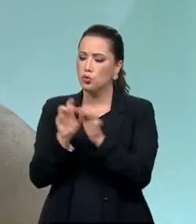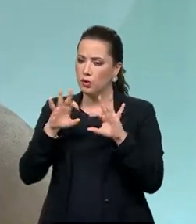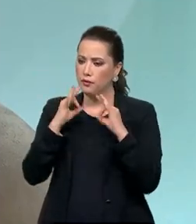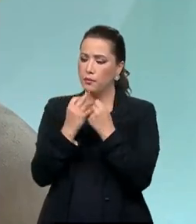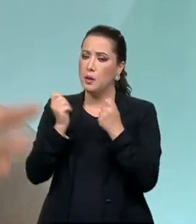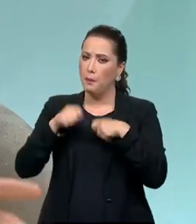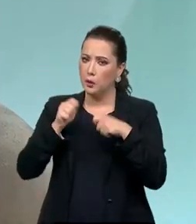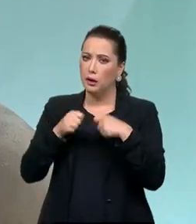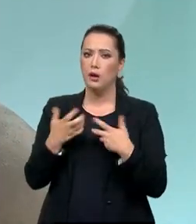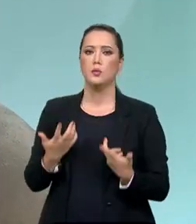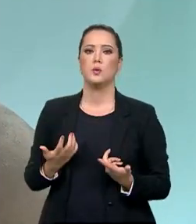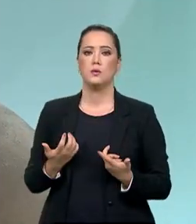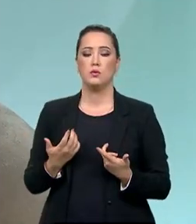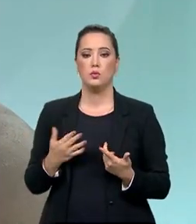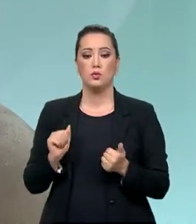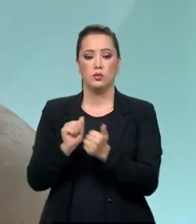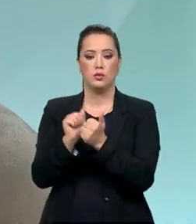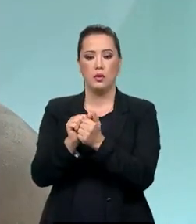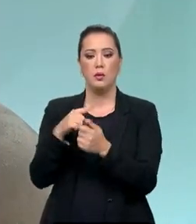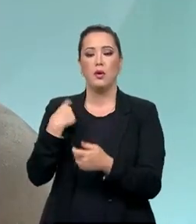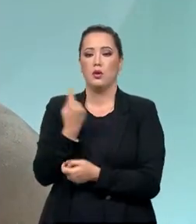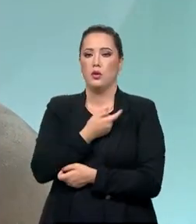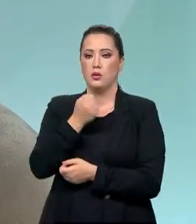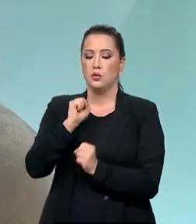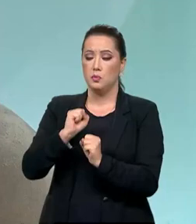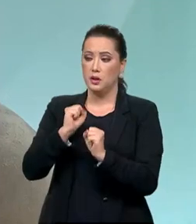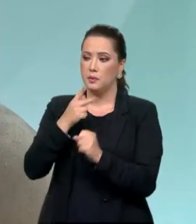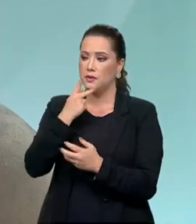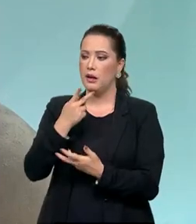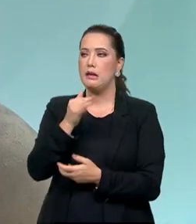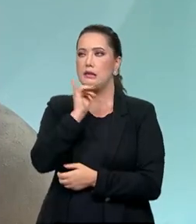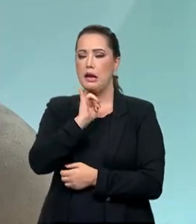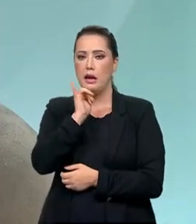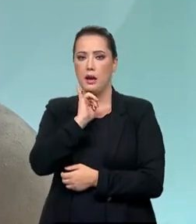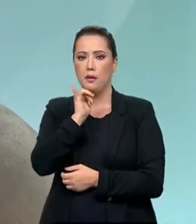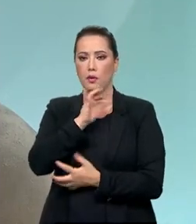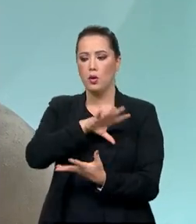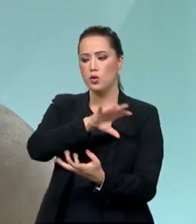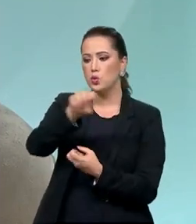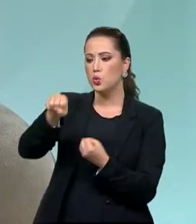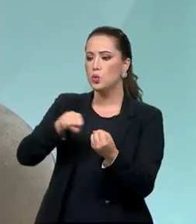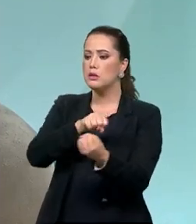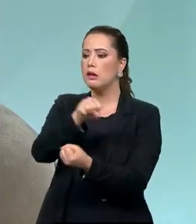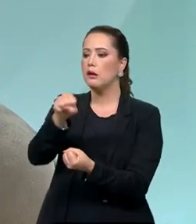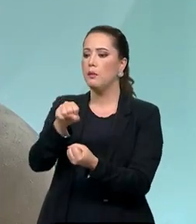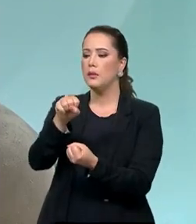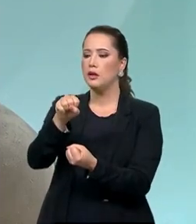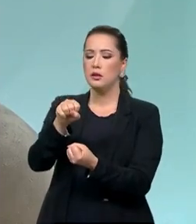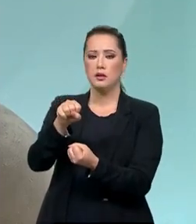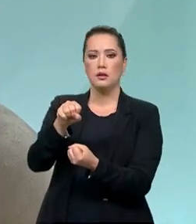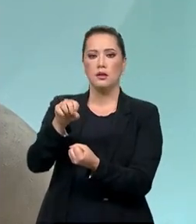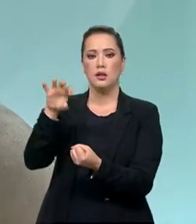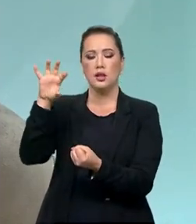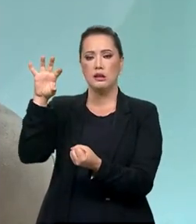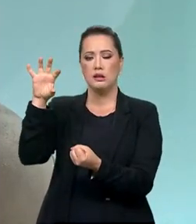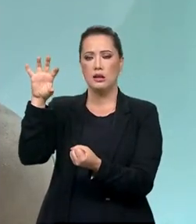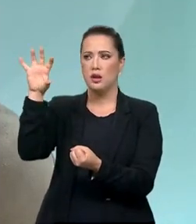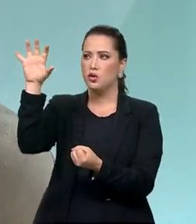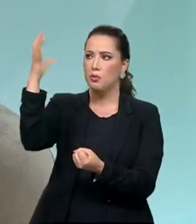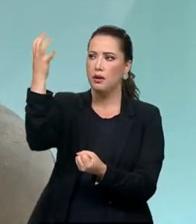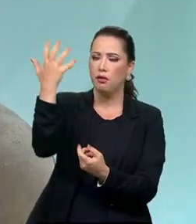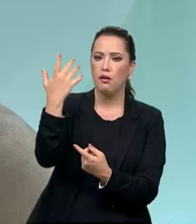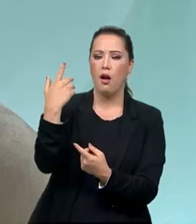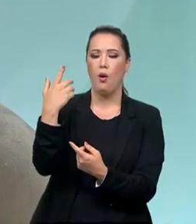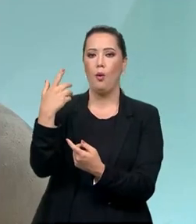hoje de sustentabilidade do planeta, sustentabilidade... Eu, nos Estados Unidos, trabalhei muito com sustentabilidade de relações.